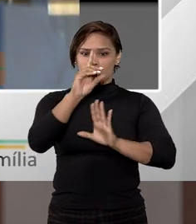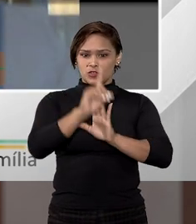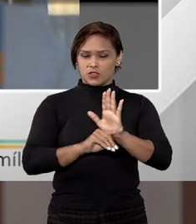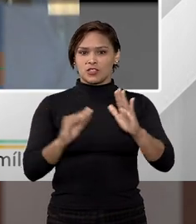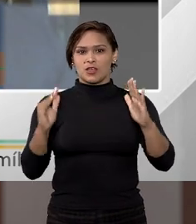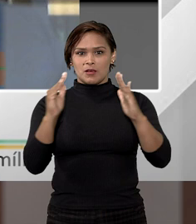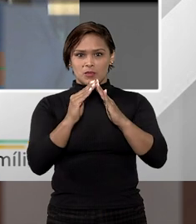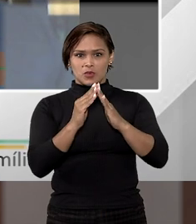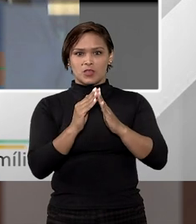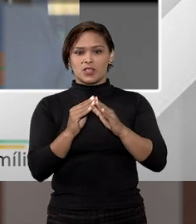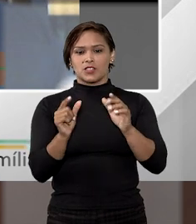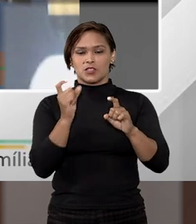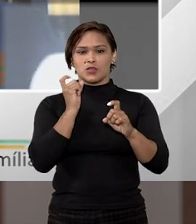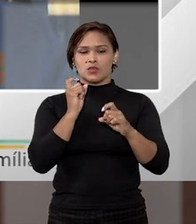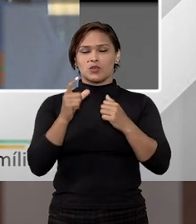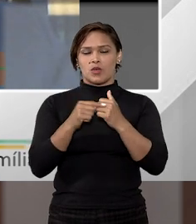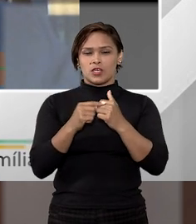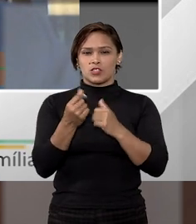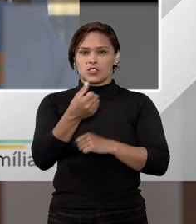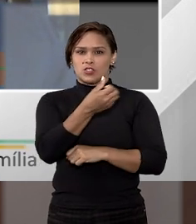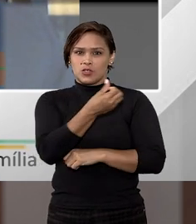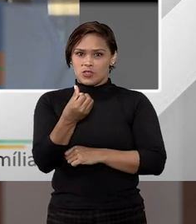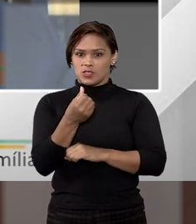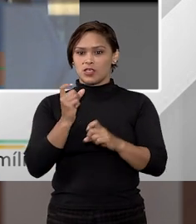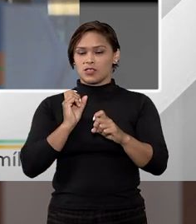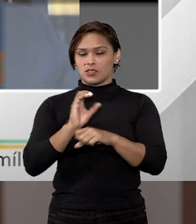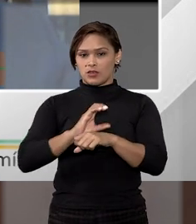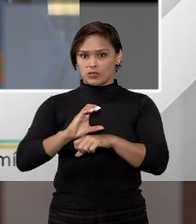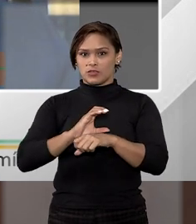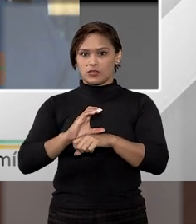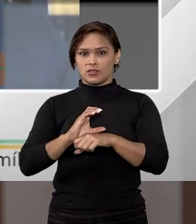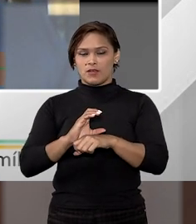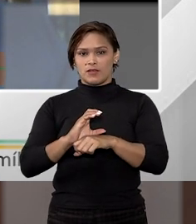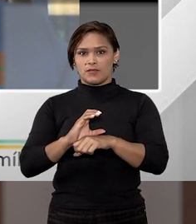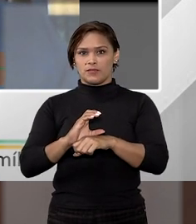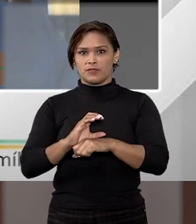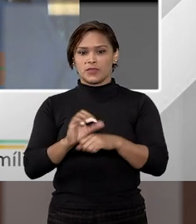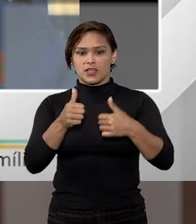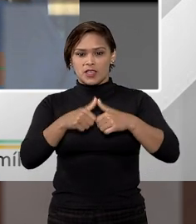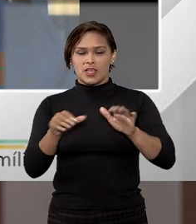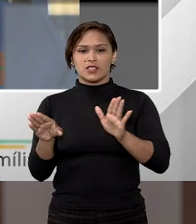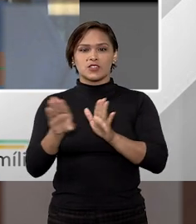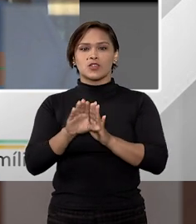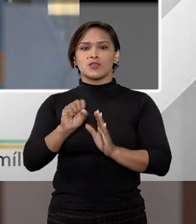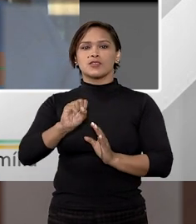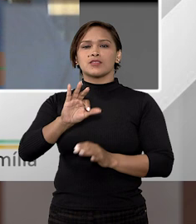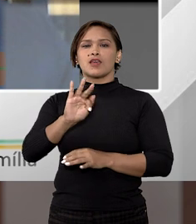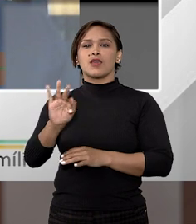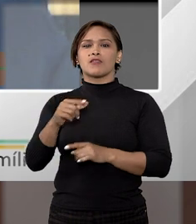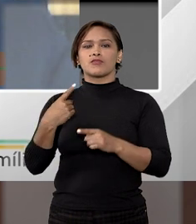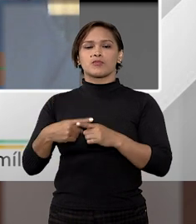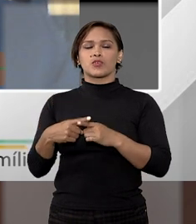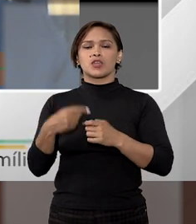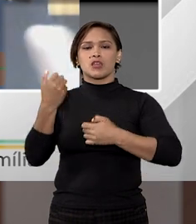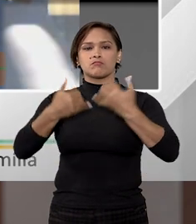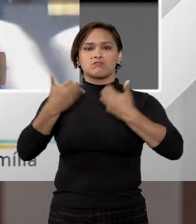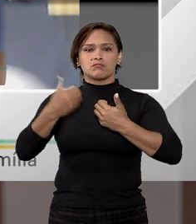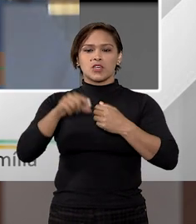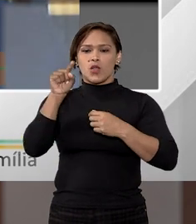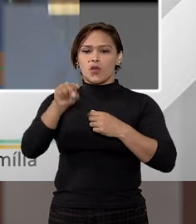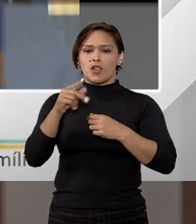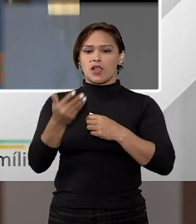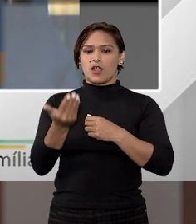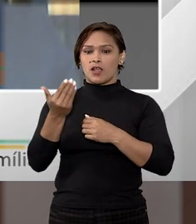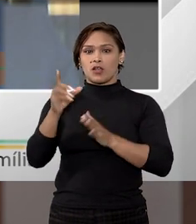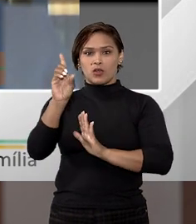direito à moradia no artigo 6º da Constituição Federal, essa questão chegou ao STF, porque o que se disse? Ora,